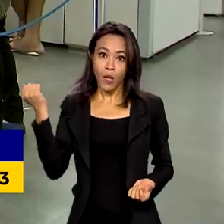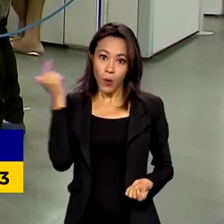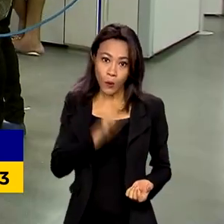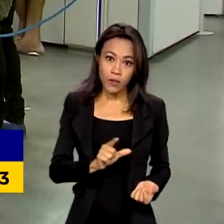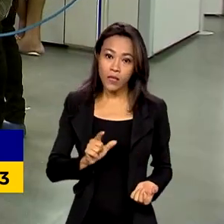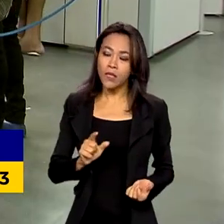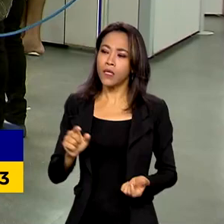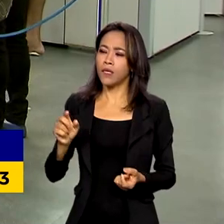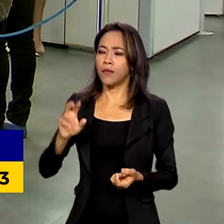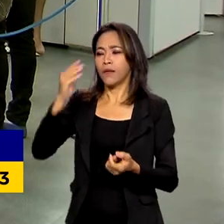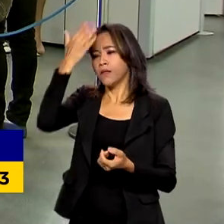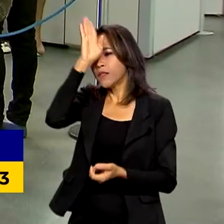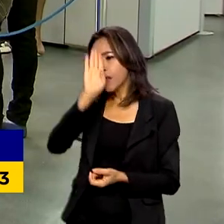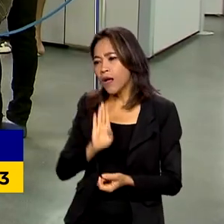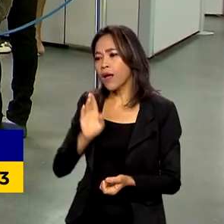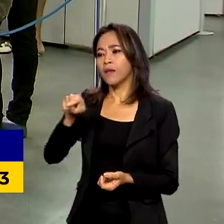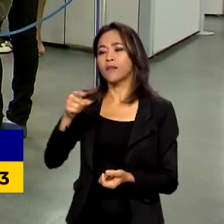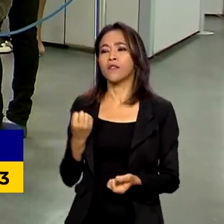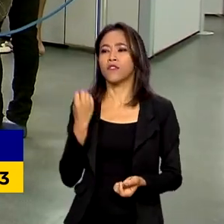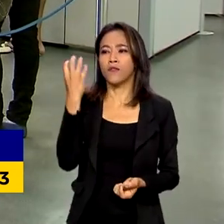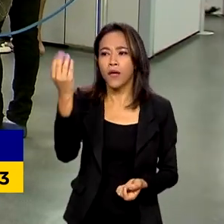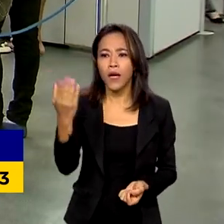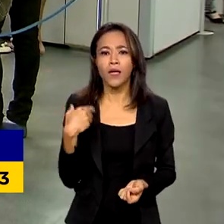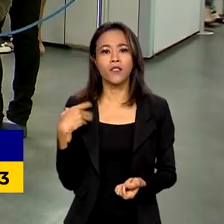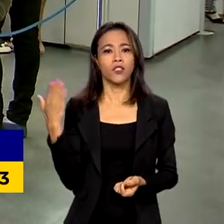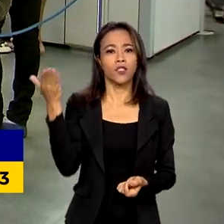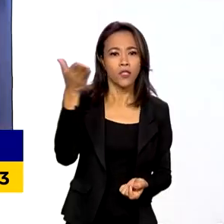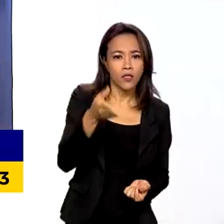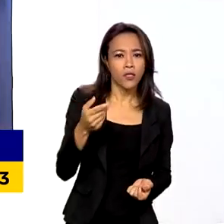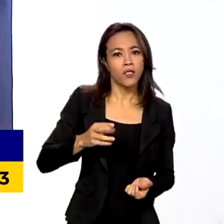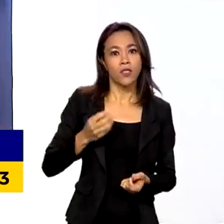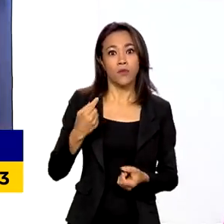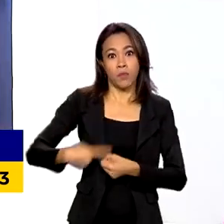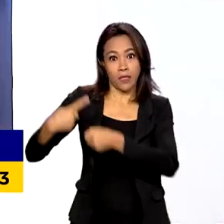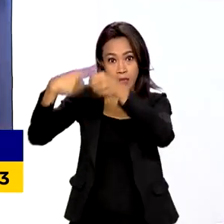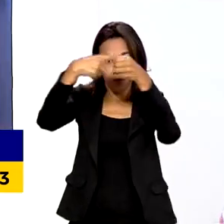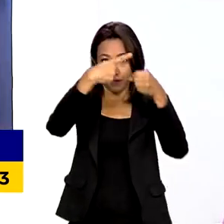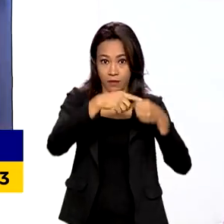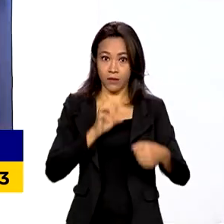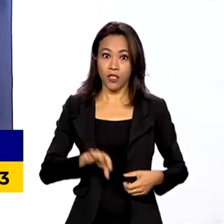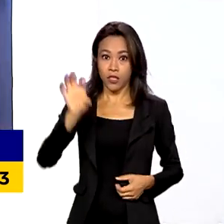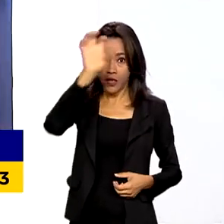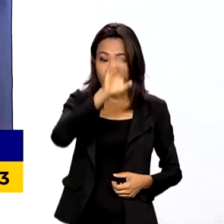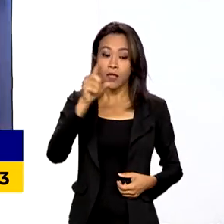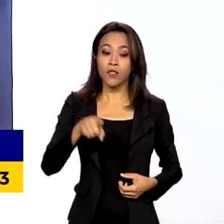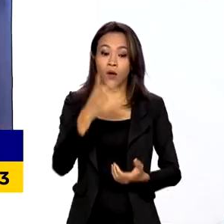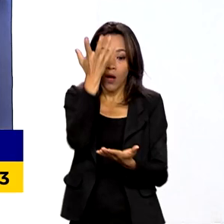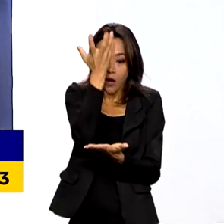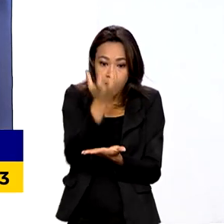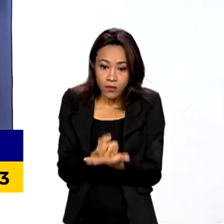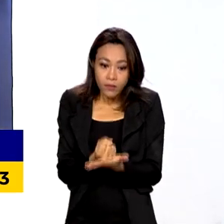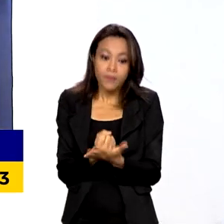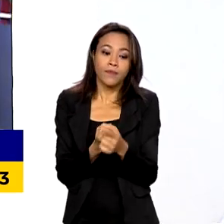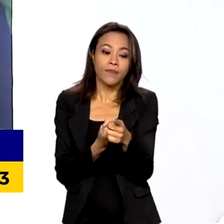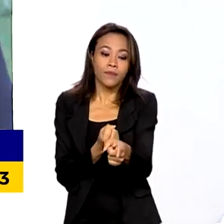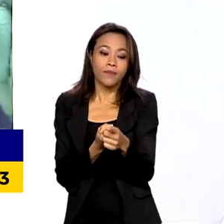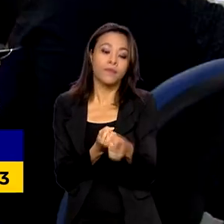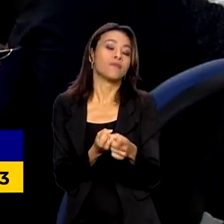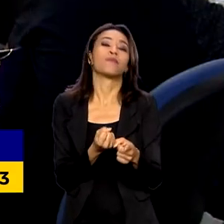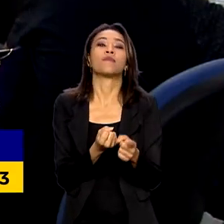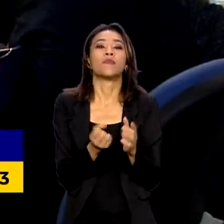gratuidade em passagens rodoviárias interestaduais, basta baixar a chamada Carteira do